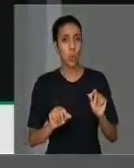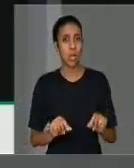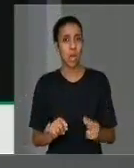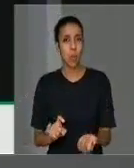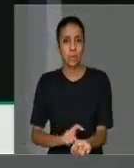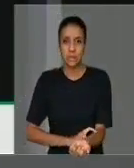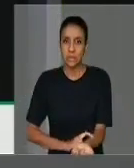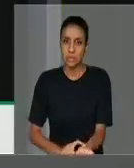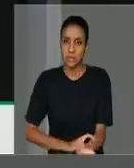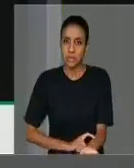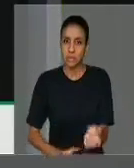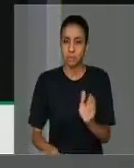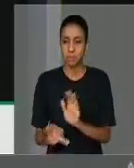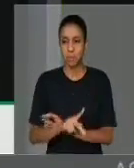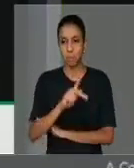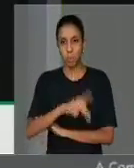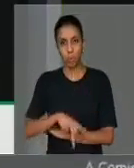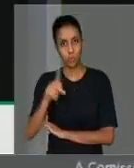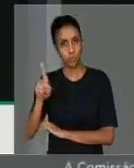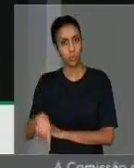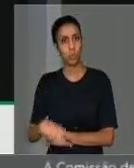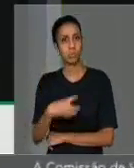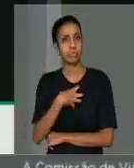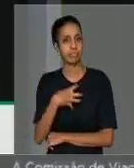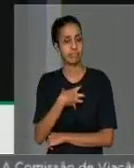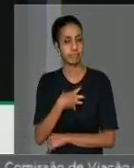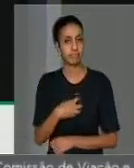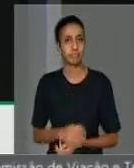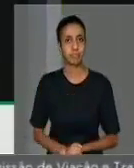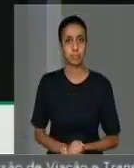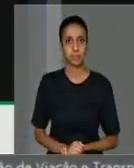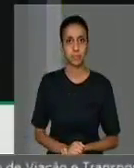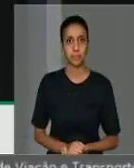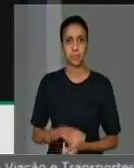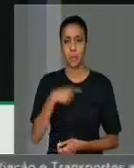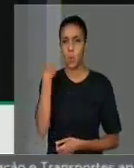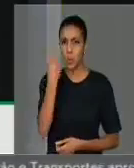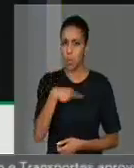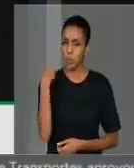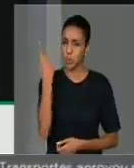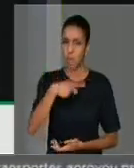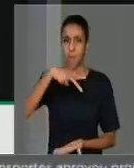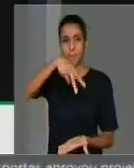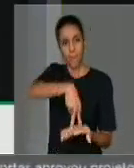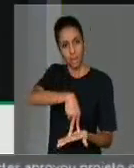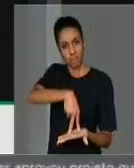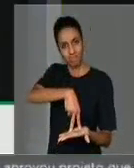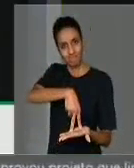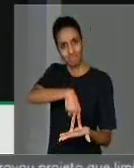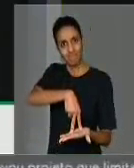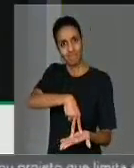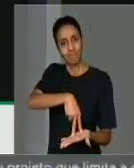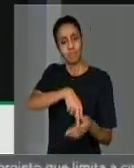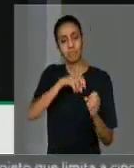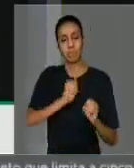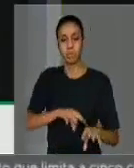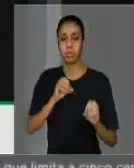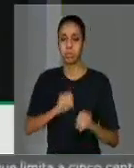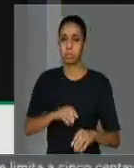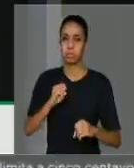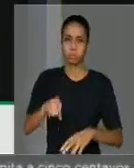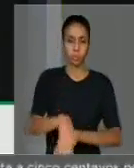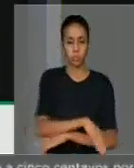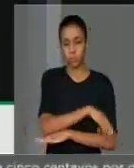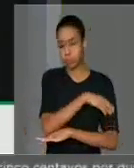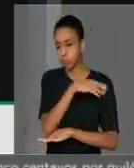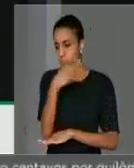professor brasileiro é submetido. São horas e horas em pé, jornadas exaustivas,